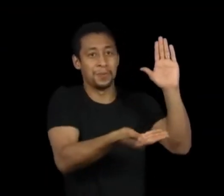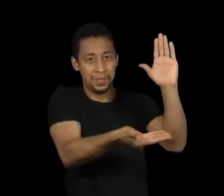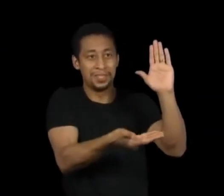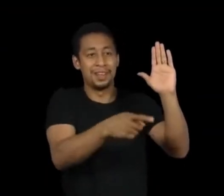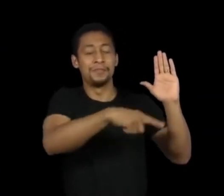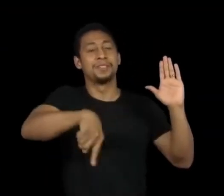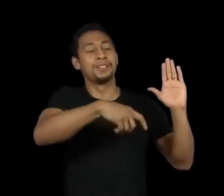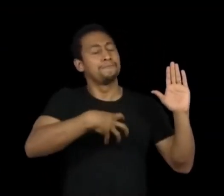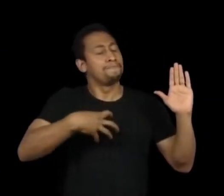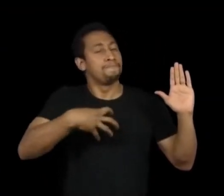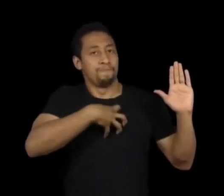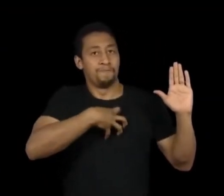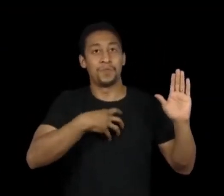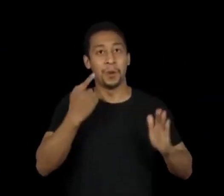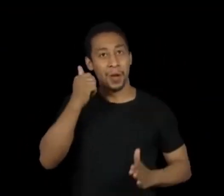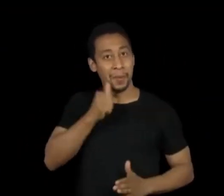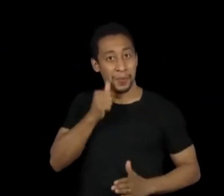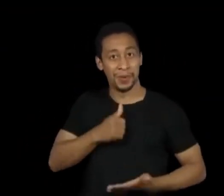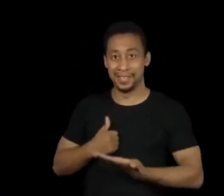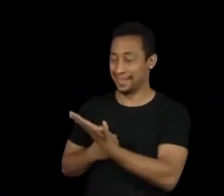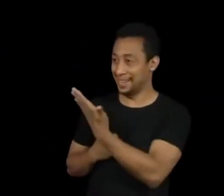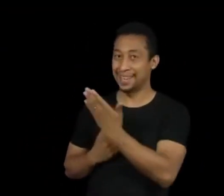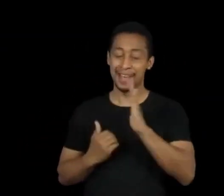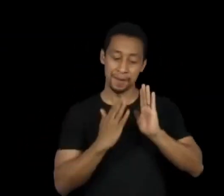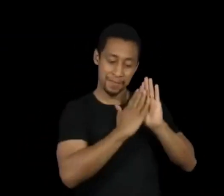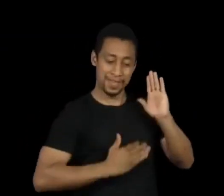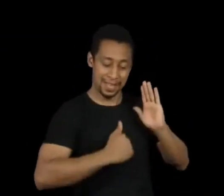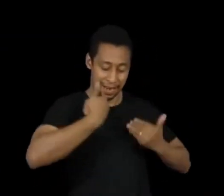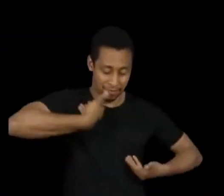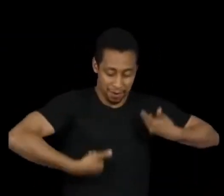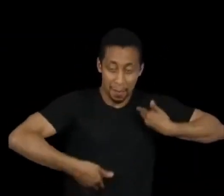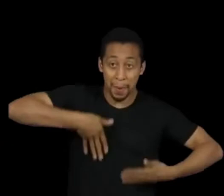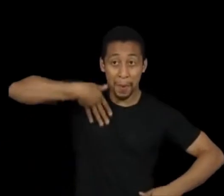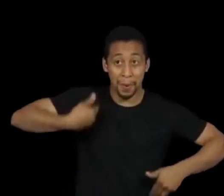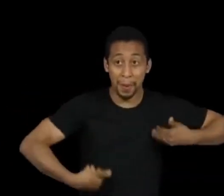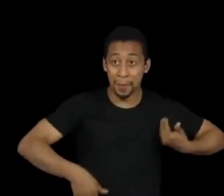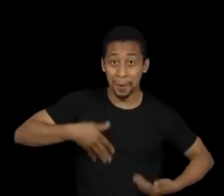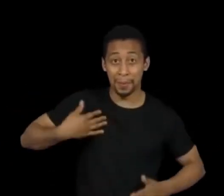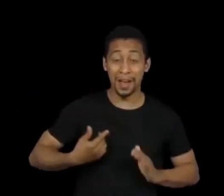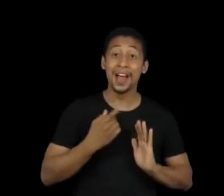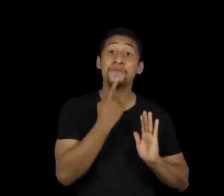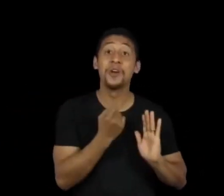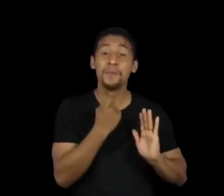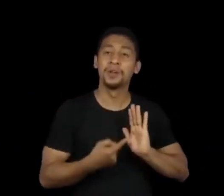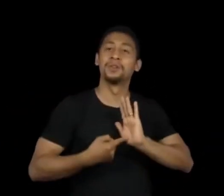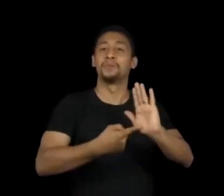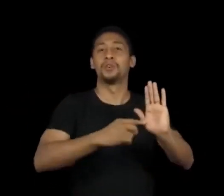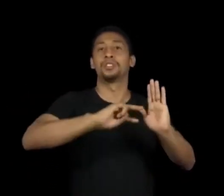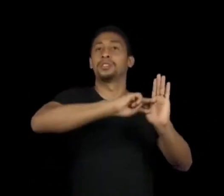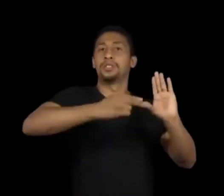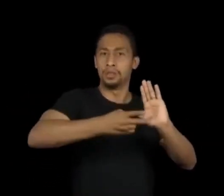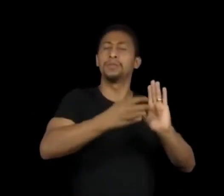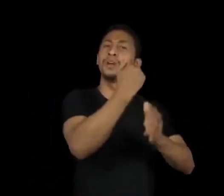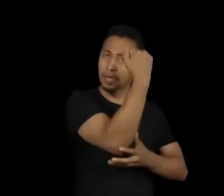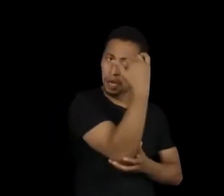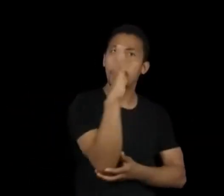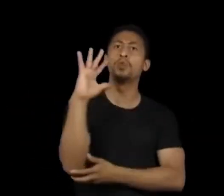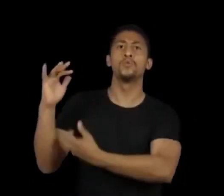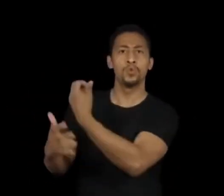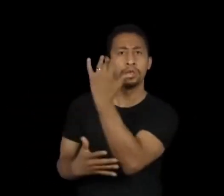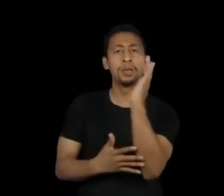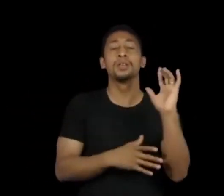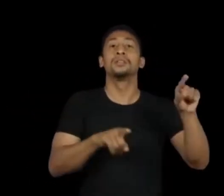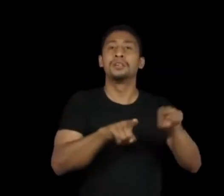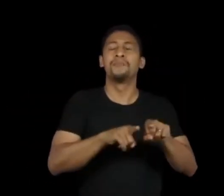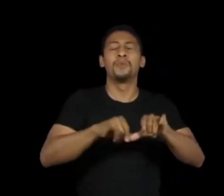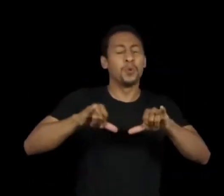Watatacalú, uma líder xinguana, pintado no corpo vermelho que representa a própria natureza e a dor que a